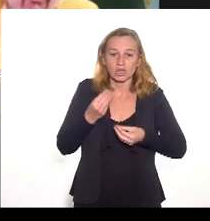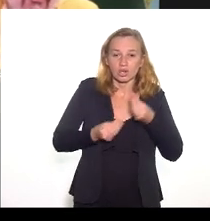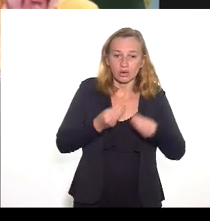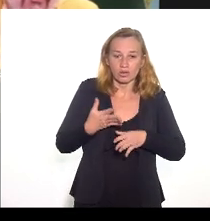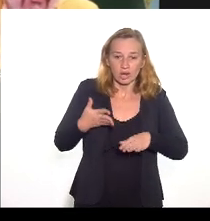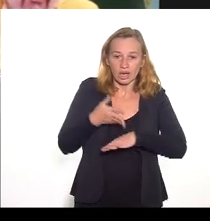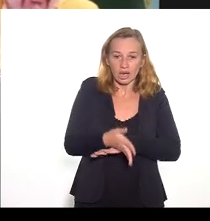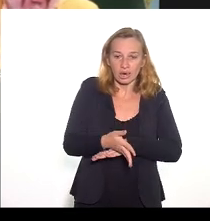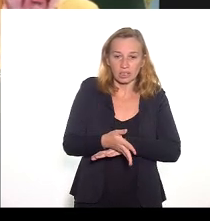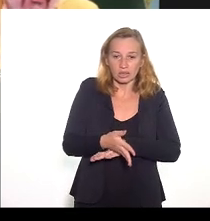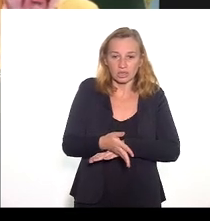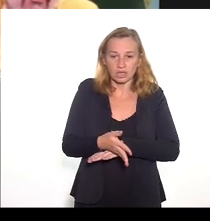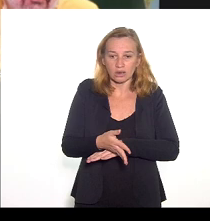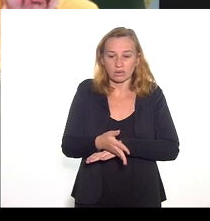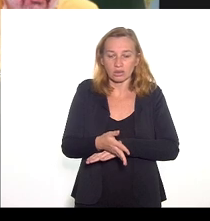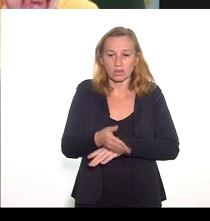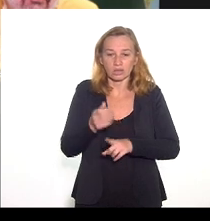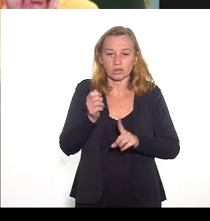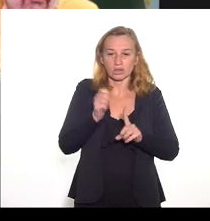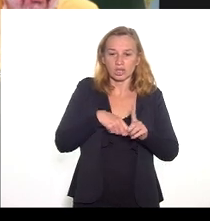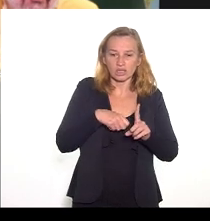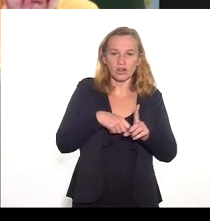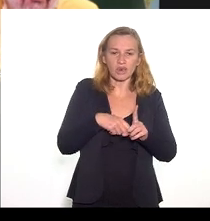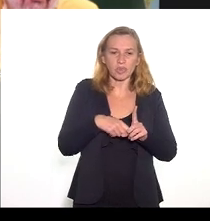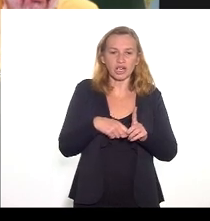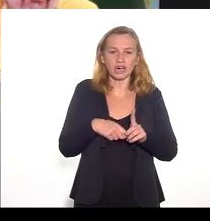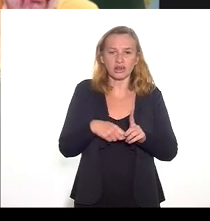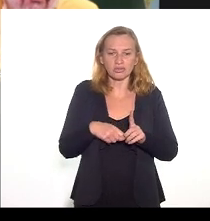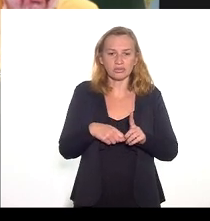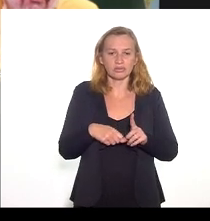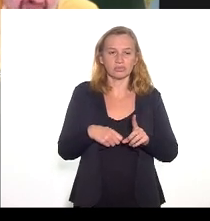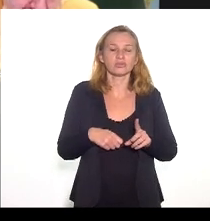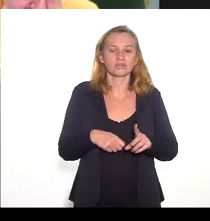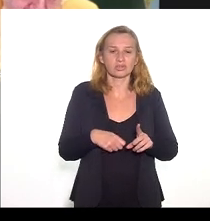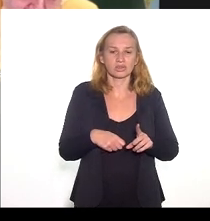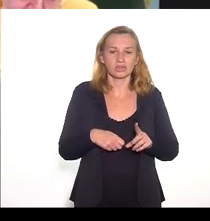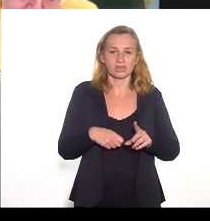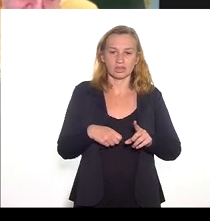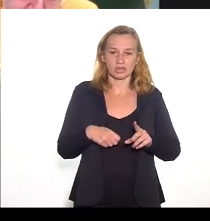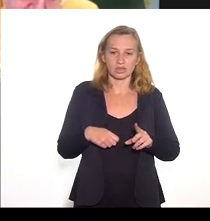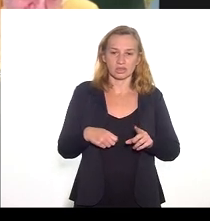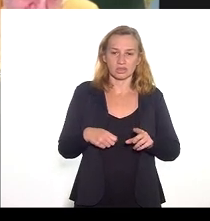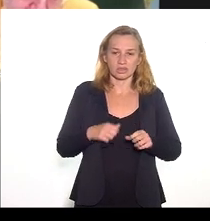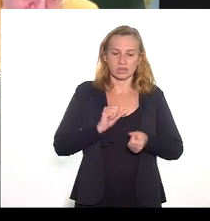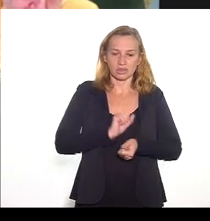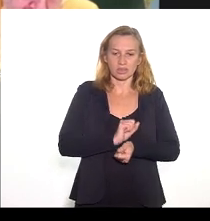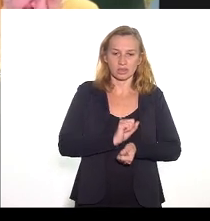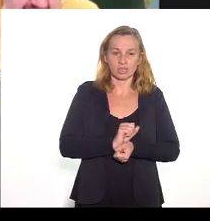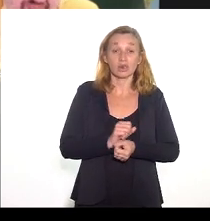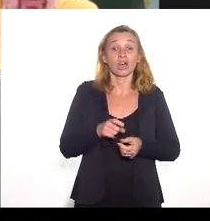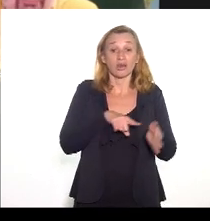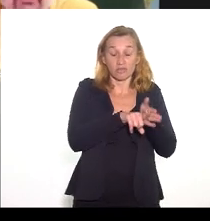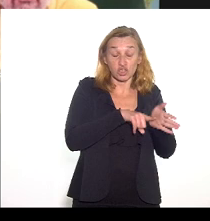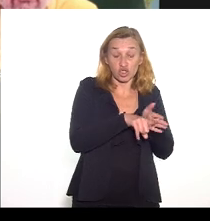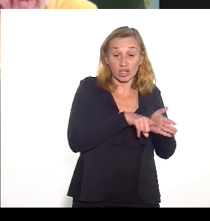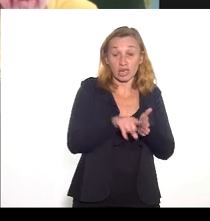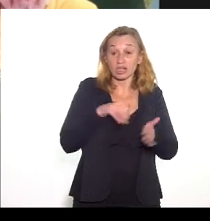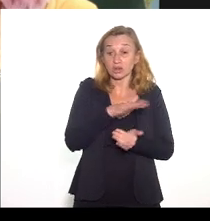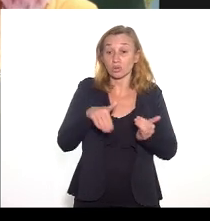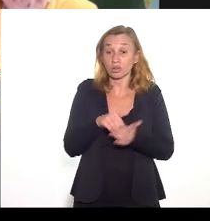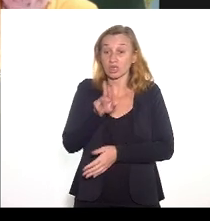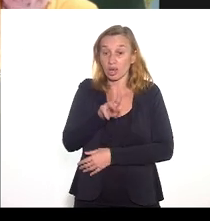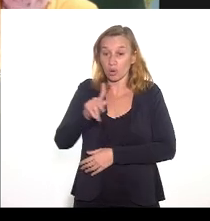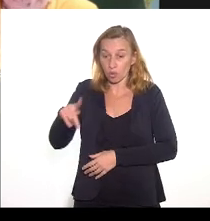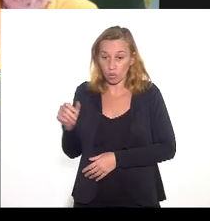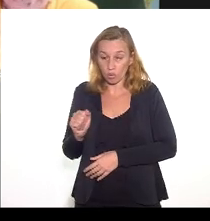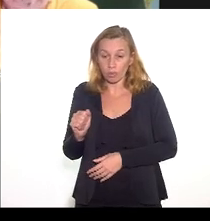no mês de agosto, deputada Marta Rocha, vai ter o recesso, eu gostaria da sua presença junto comigo, para que possa fiscalizar todas essas UPAs